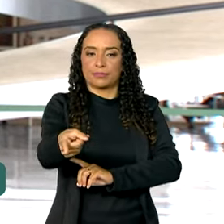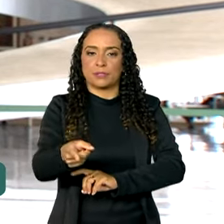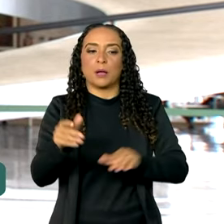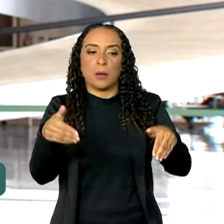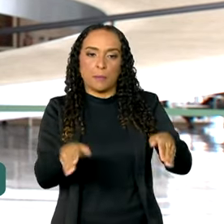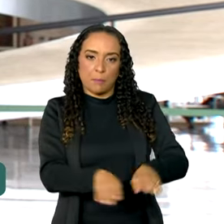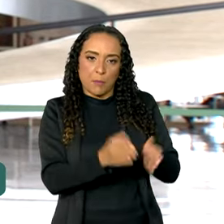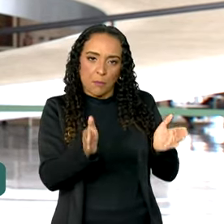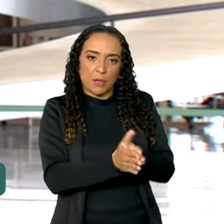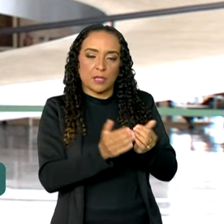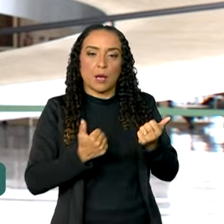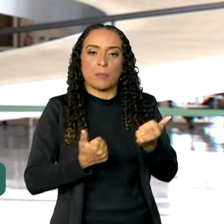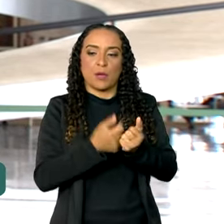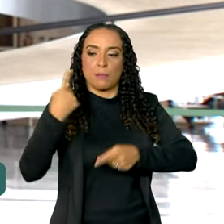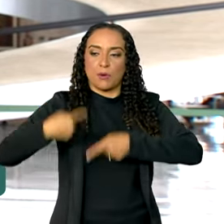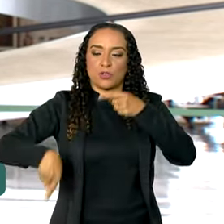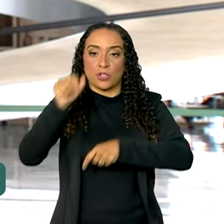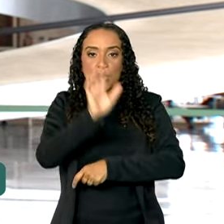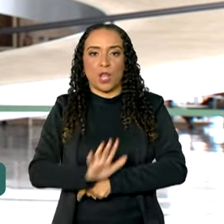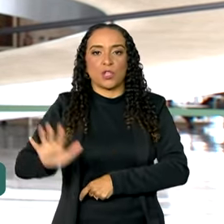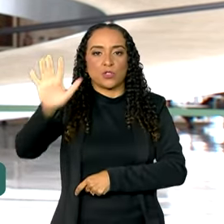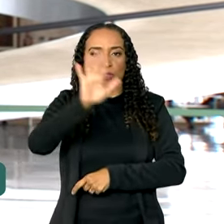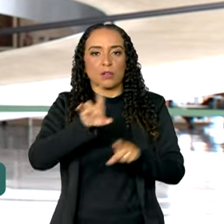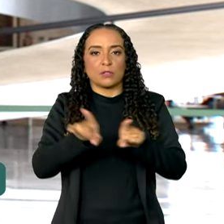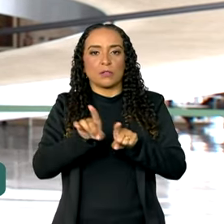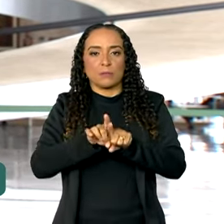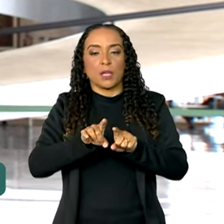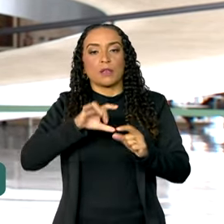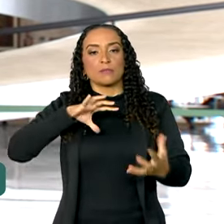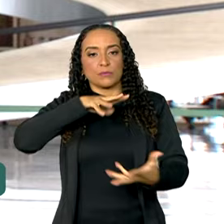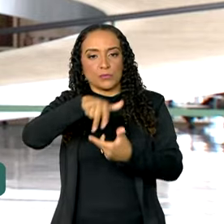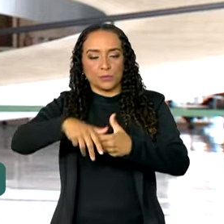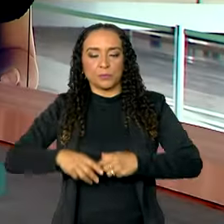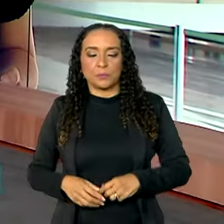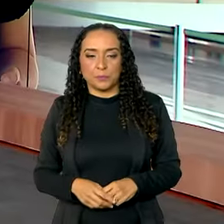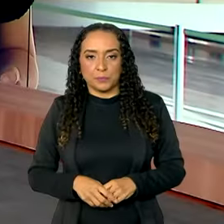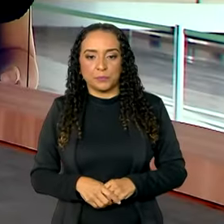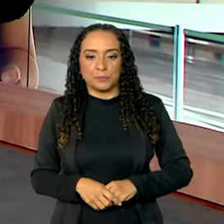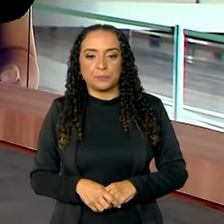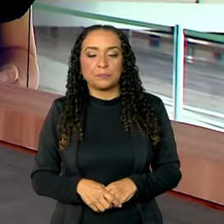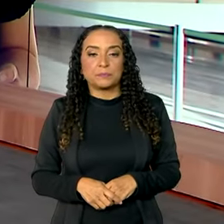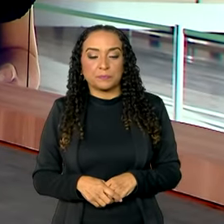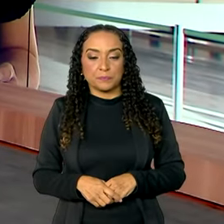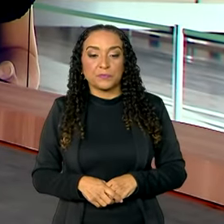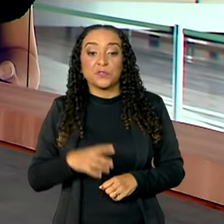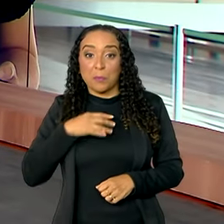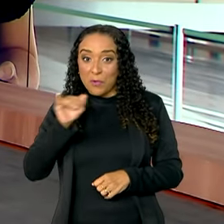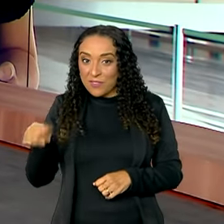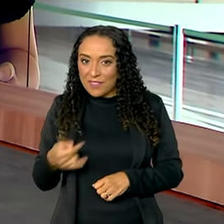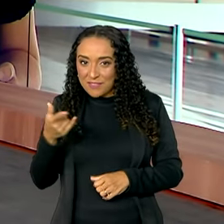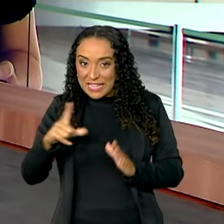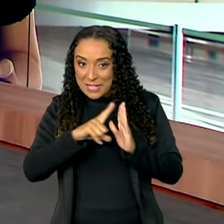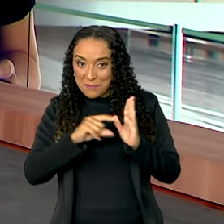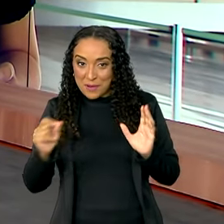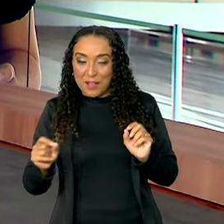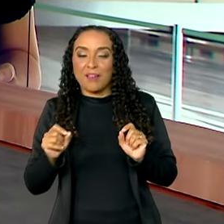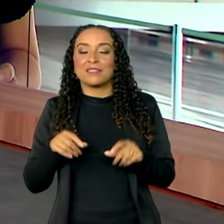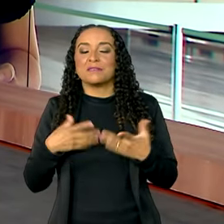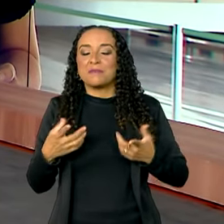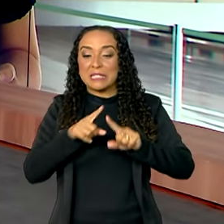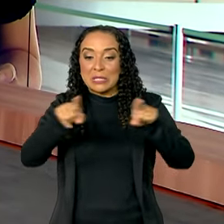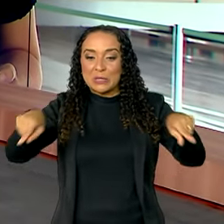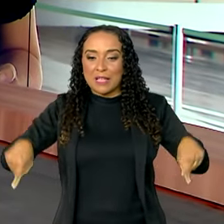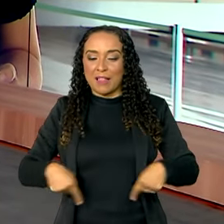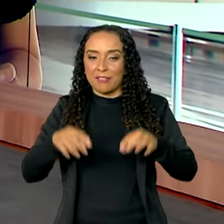a pobreza, apoiando políticas nacionais e subnacionais. Karine. Jéssica, vou aproveitar que você está aí no Planalto, aí no